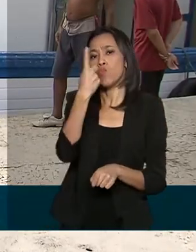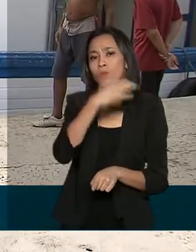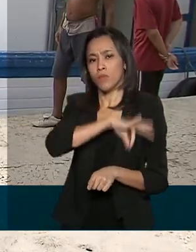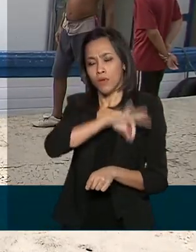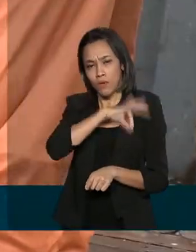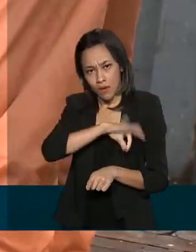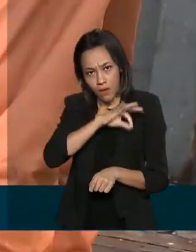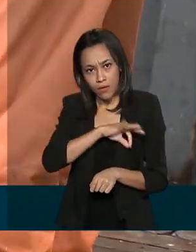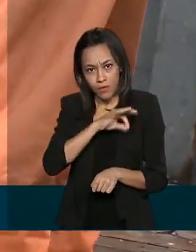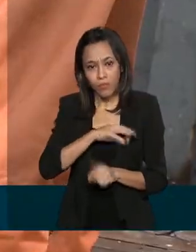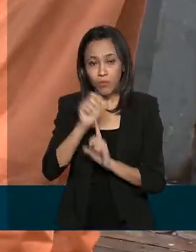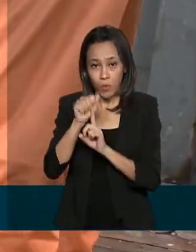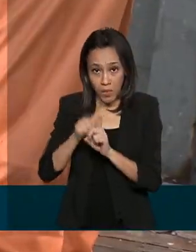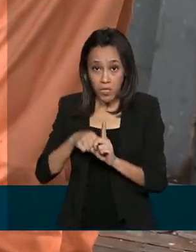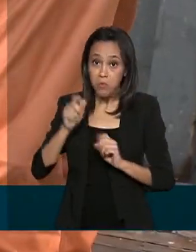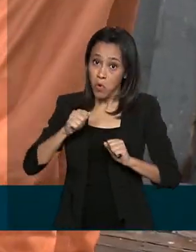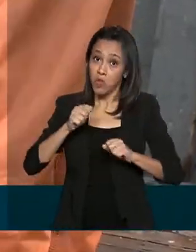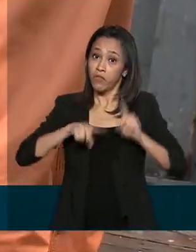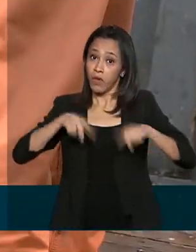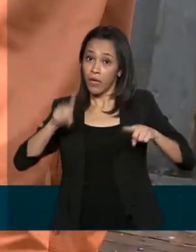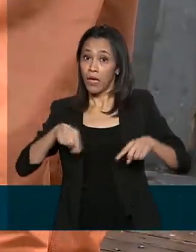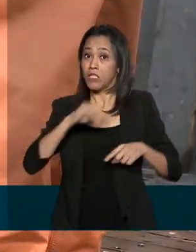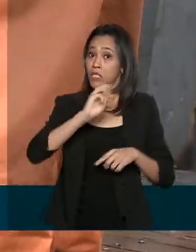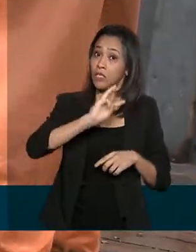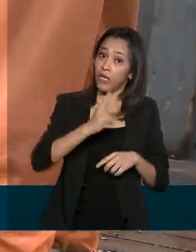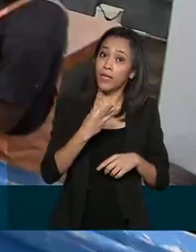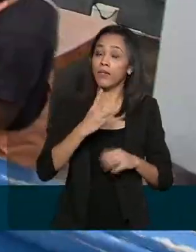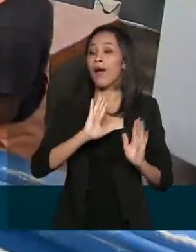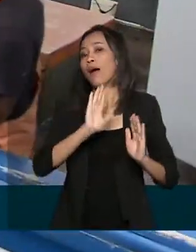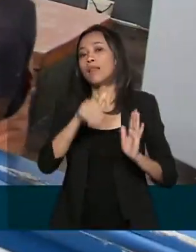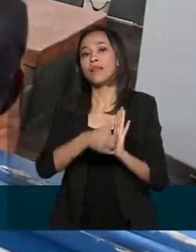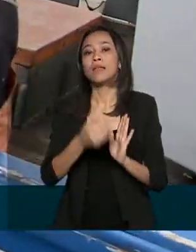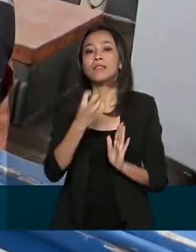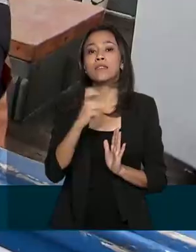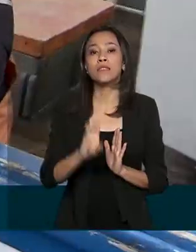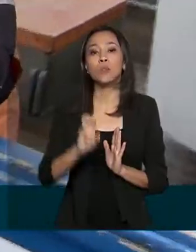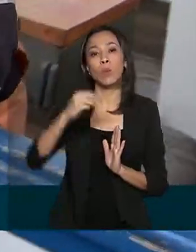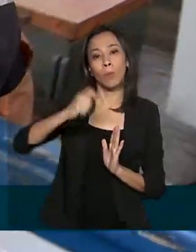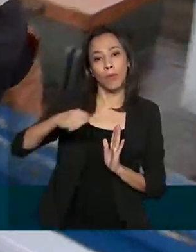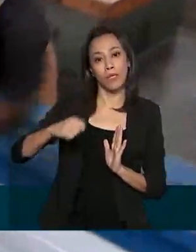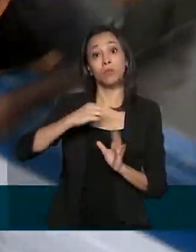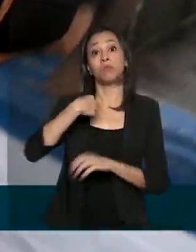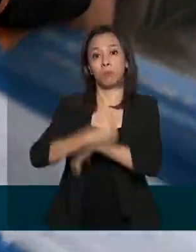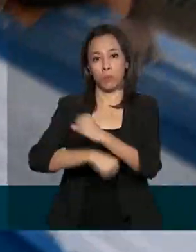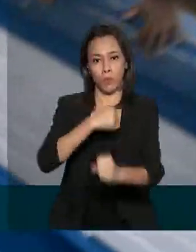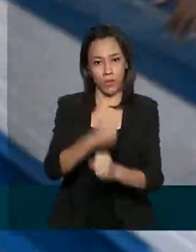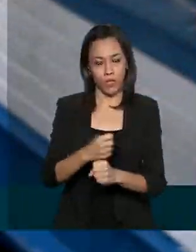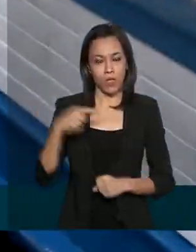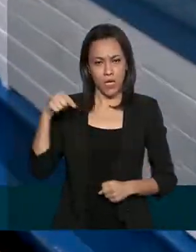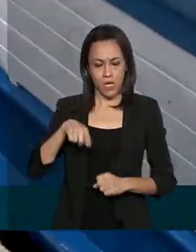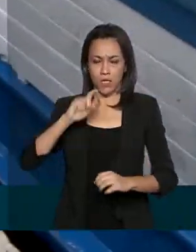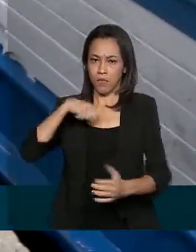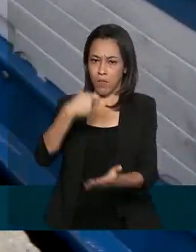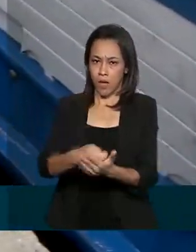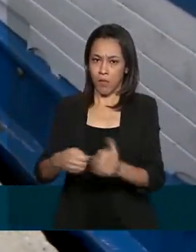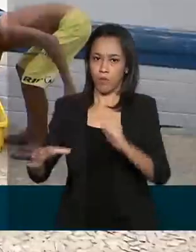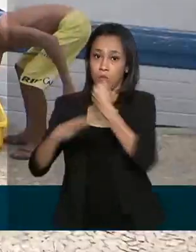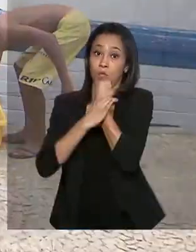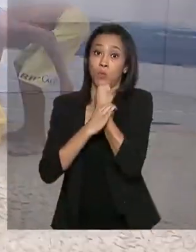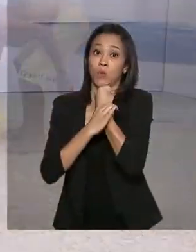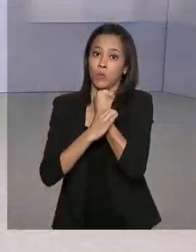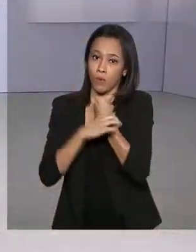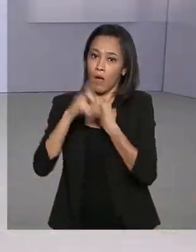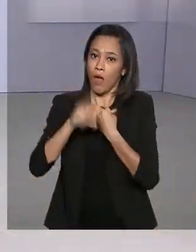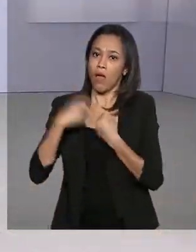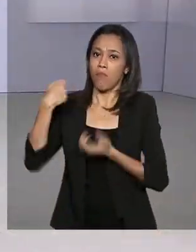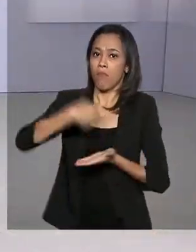de defeso, que pode variar de 3 a 5 meses por ano. O pagamento do seguro defeso é feito pelo INSS e